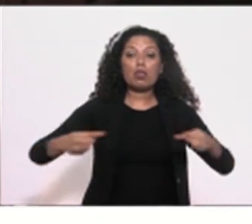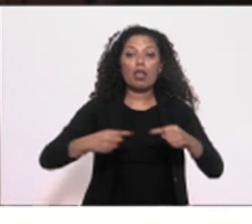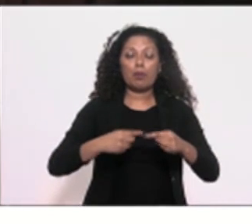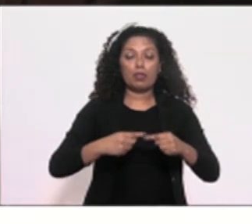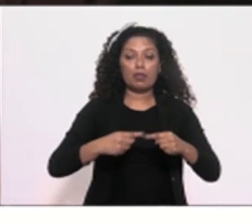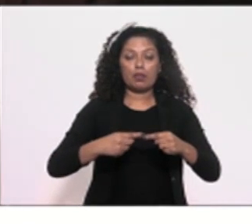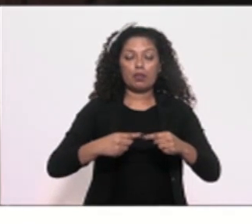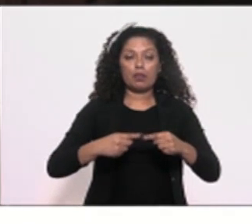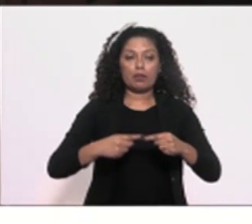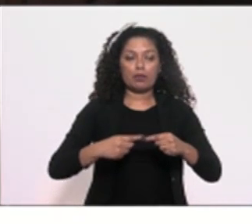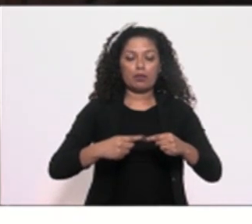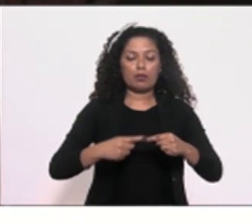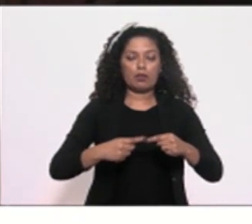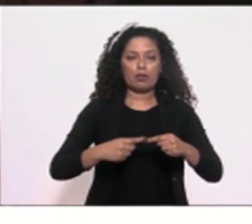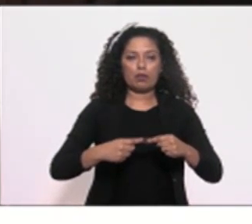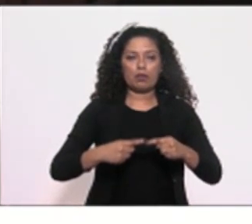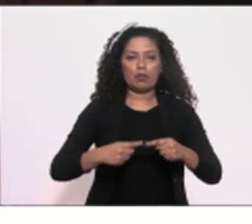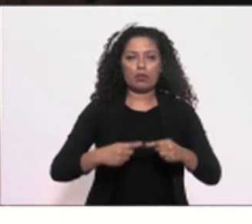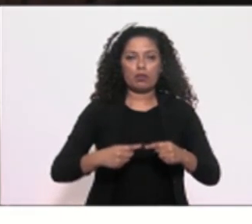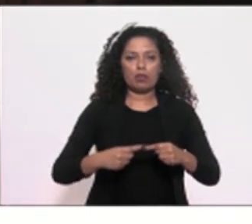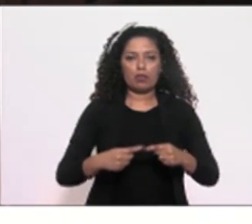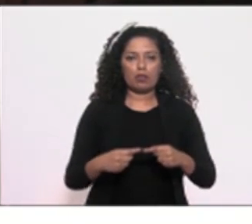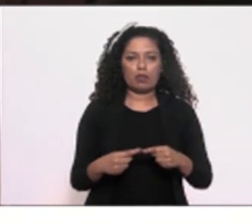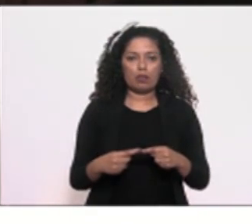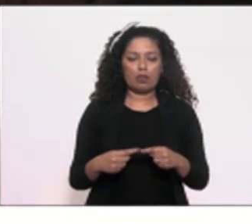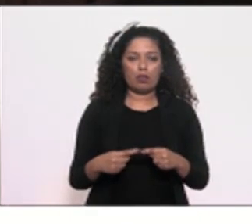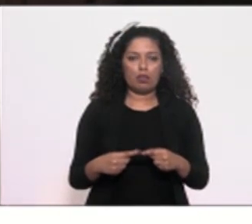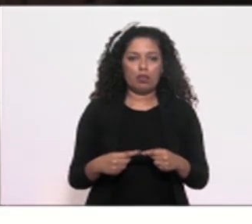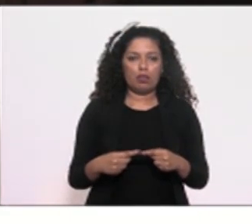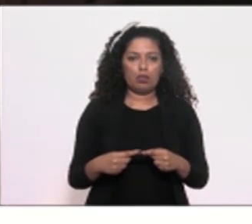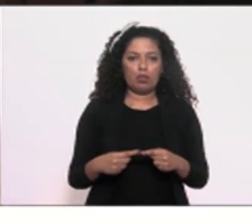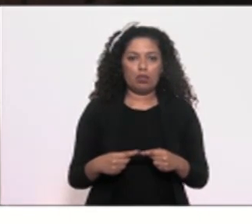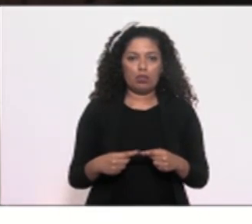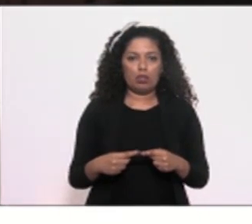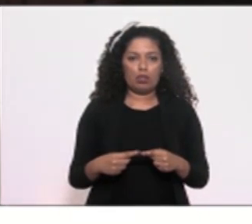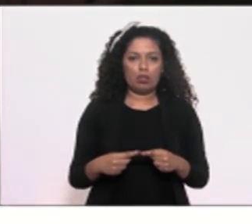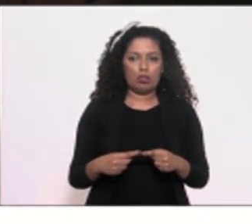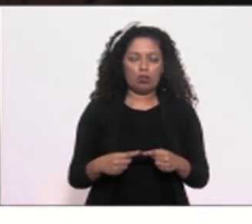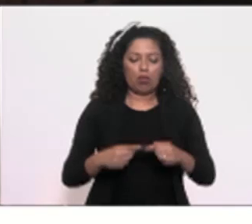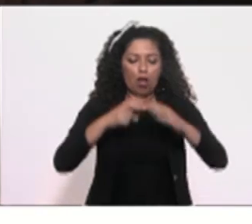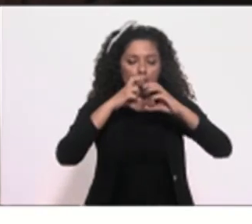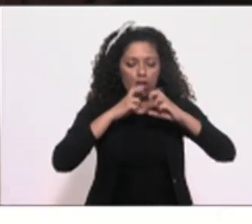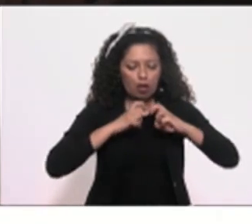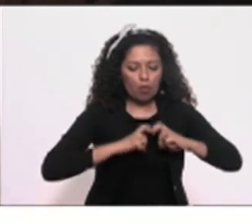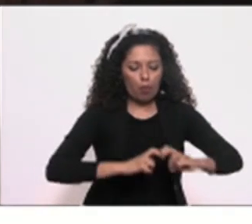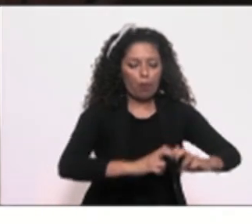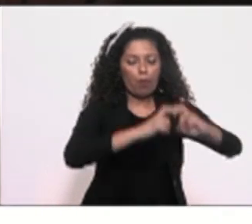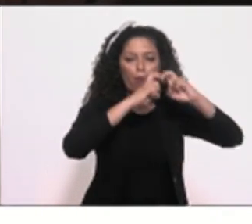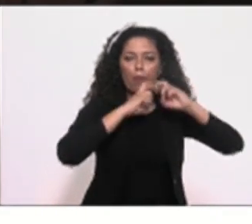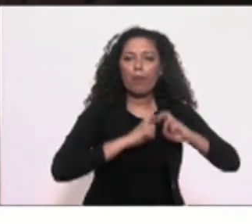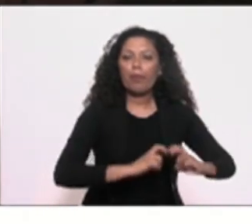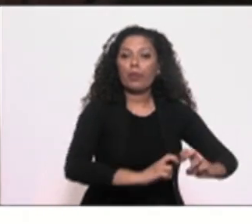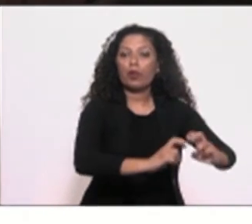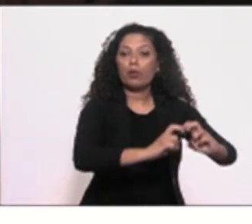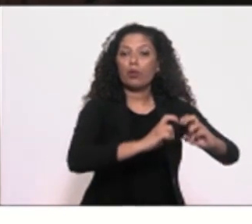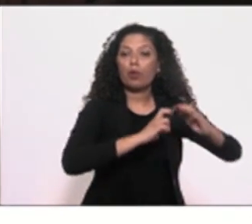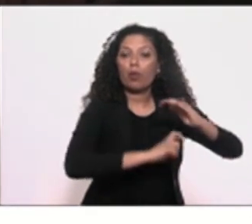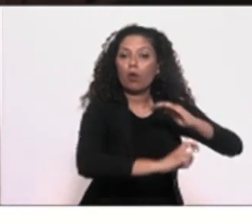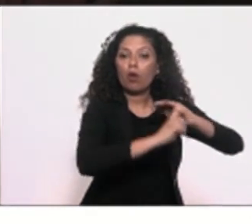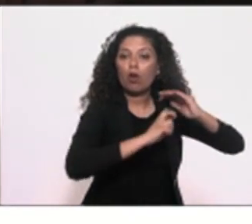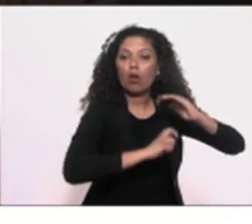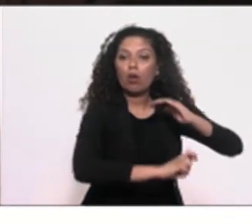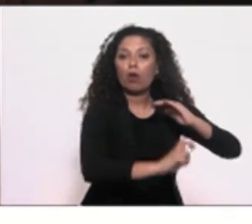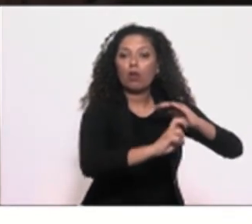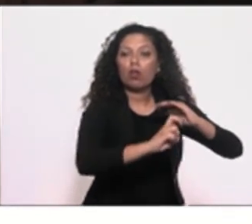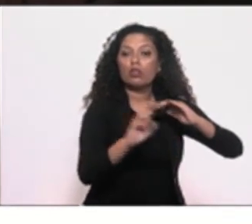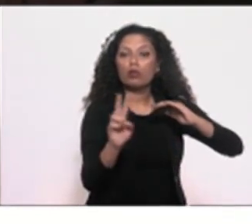a estação do metrô da Gávea. Ontem, o